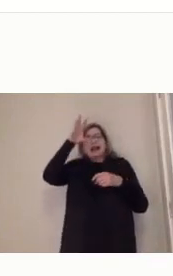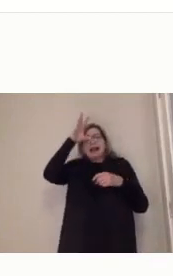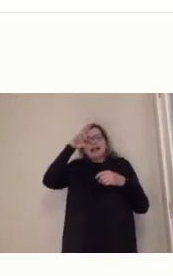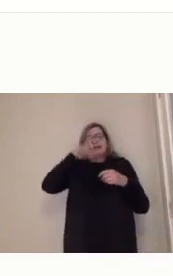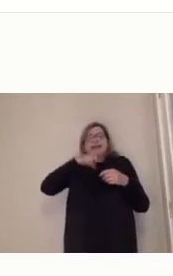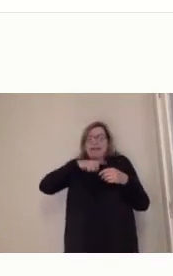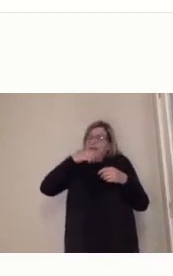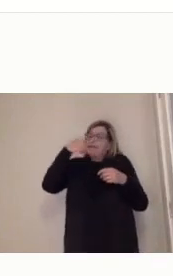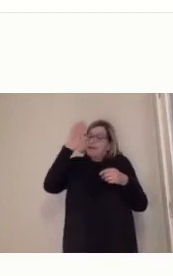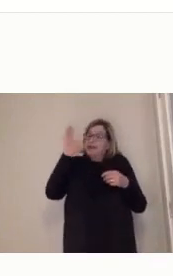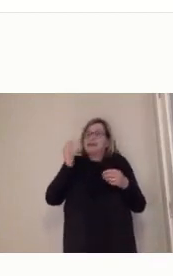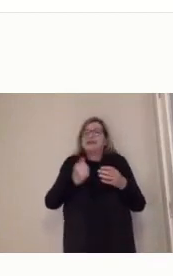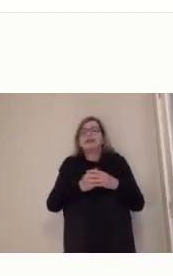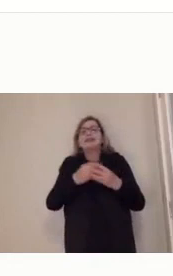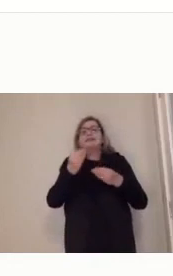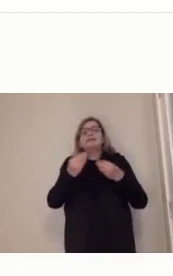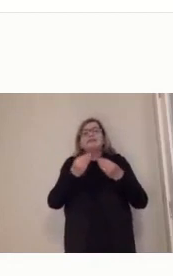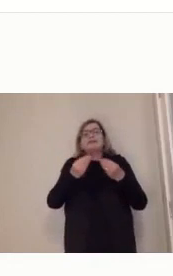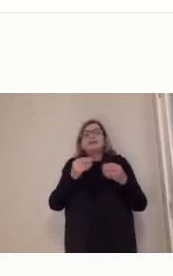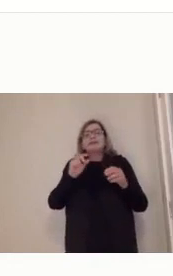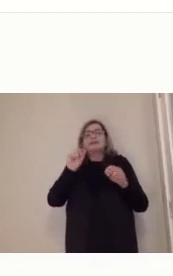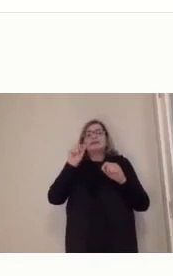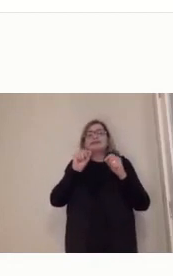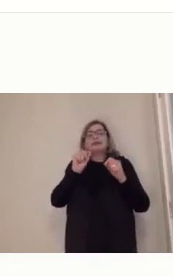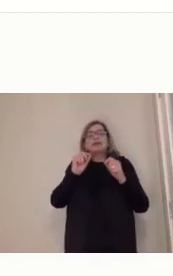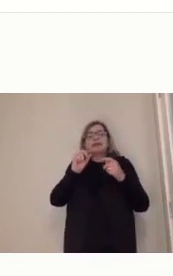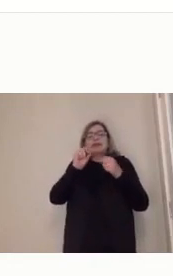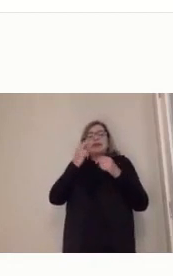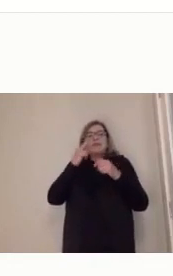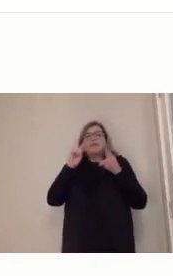de quem detém a tecnologia, né?